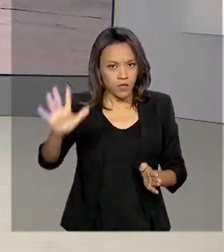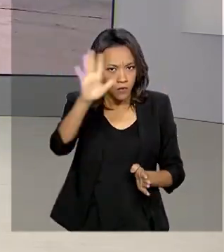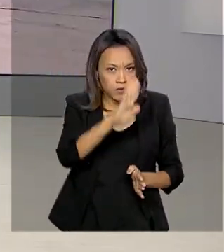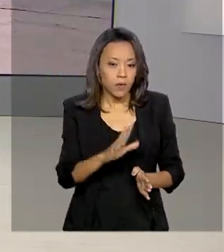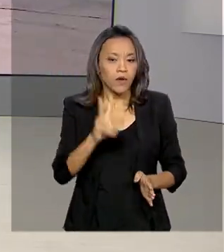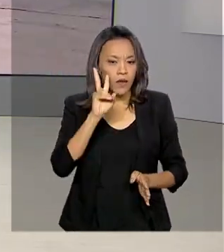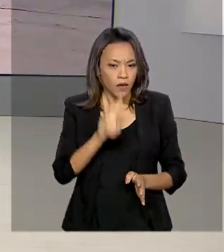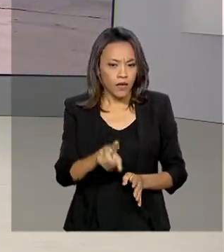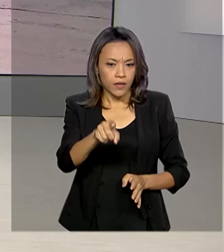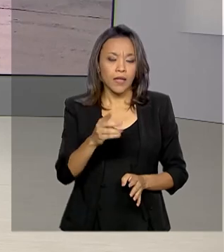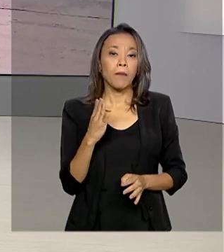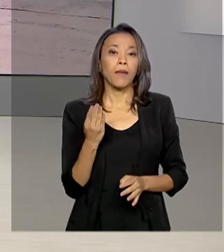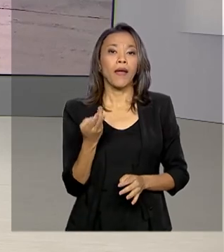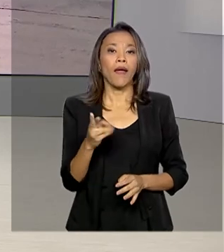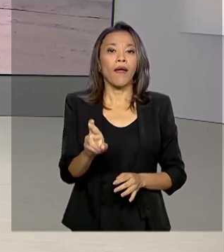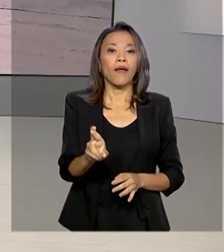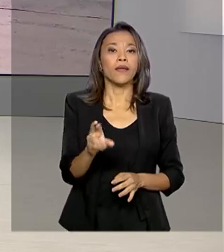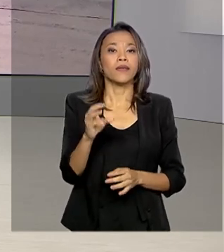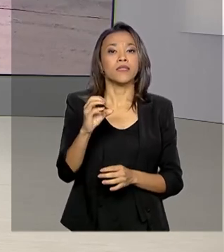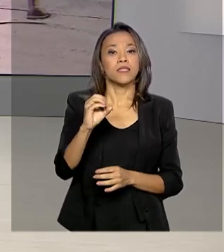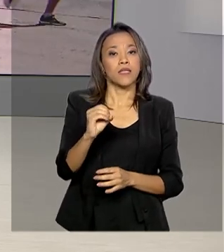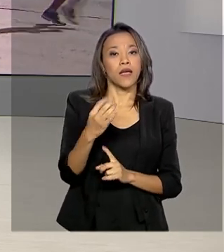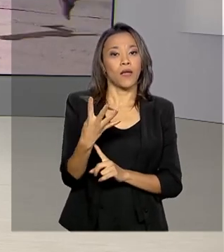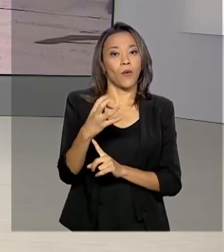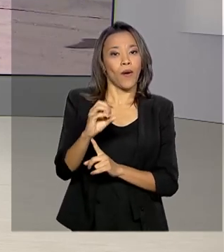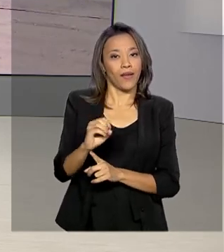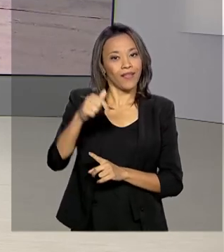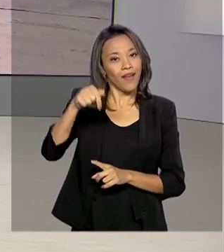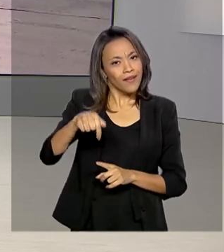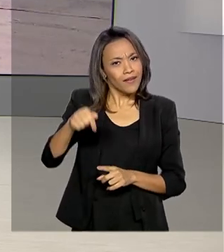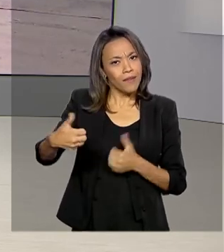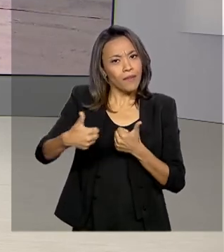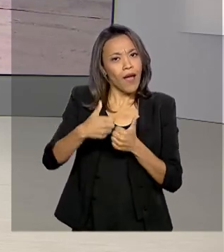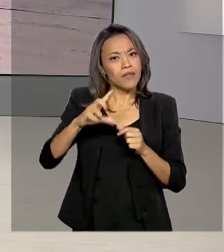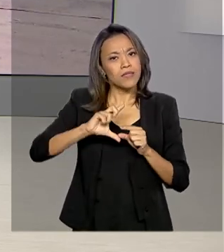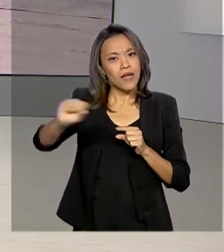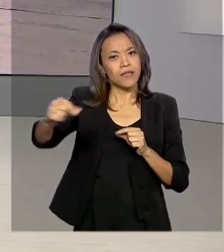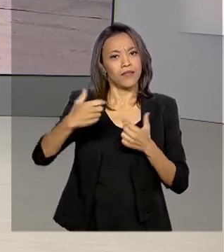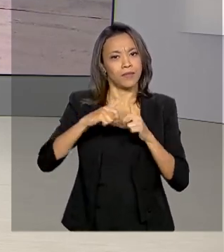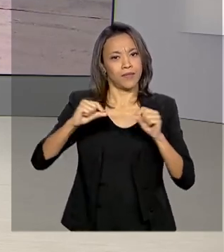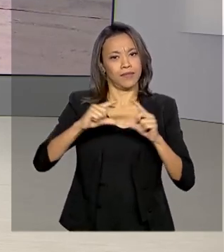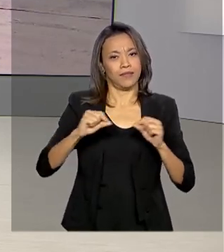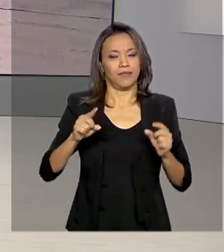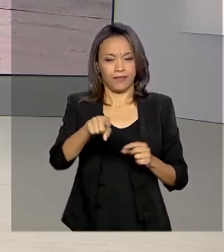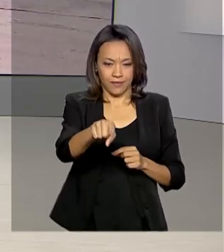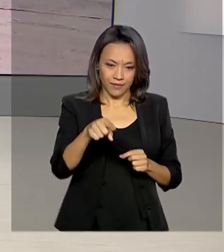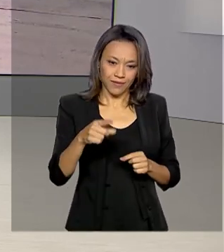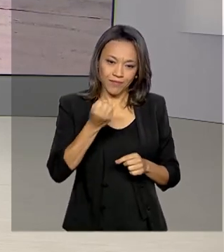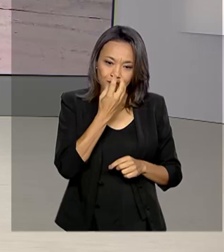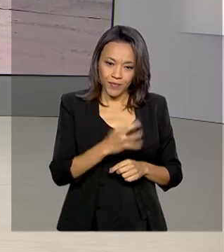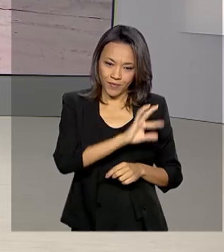Queiroz. Ele está na BR-040, uma das saídas de Brasília. Ele tem os detalhes pra gente dessa operação. Glauco, bom dia.